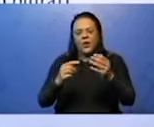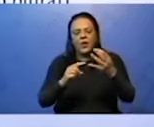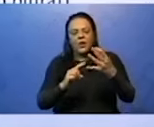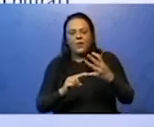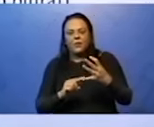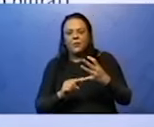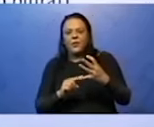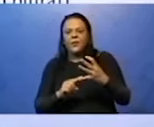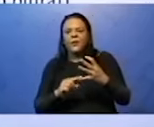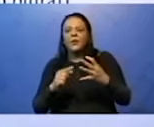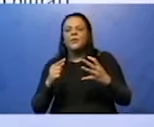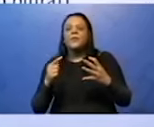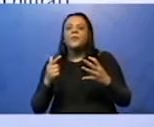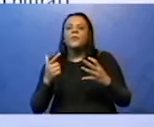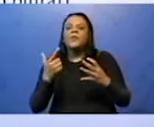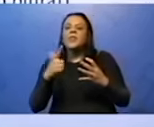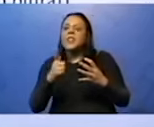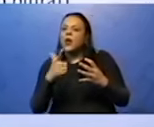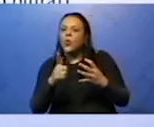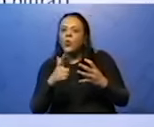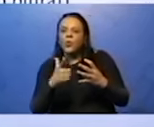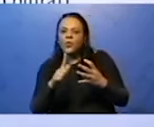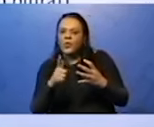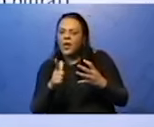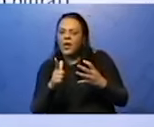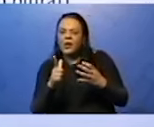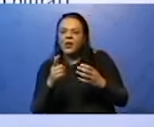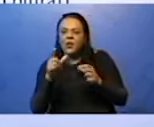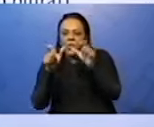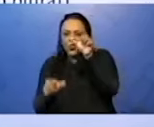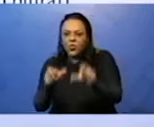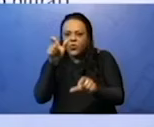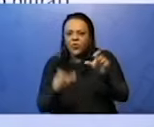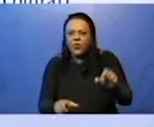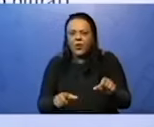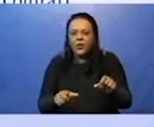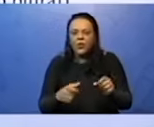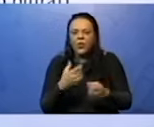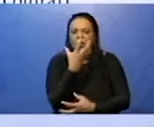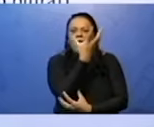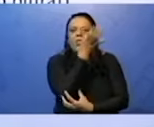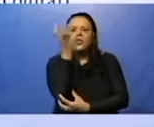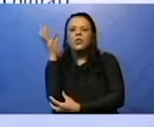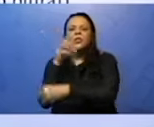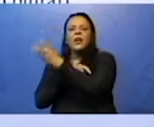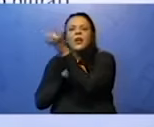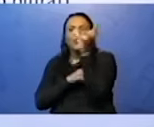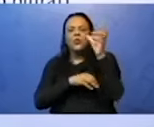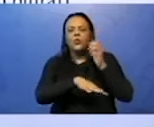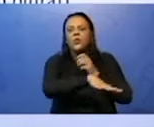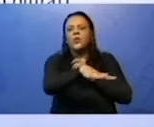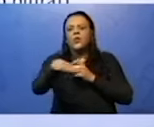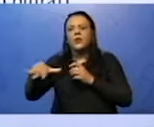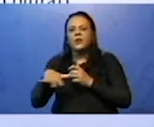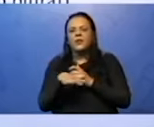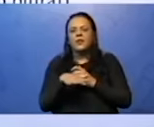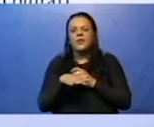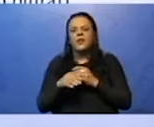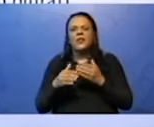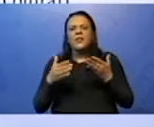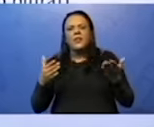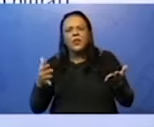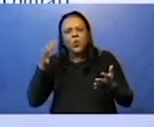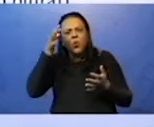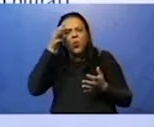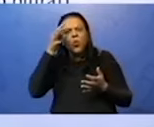aquelas que têm os verbos impessoais, que eu devo estudar sempre. Os verbos de fenômeno da natureza, verbo haver, verbo fazer, são os mais comuns. Compreenderam? Viram